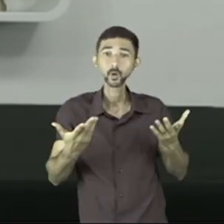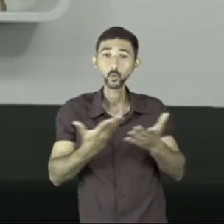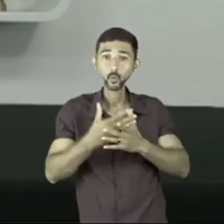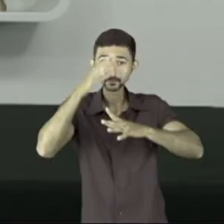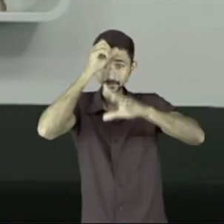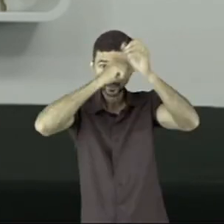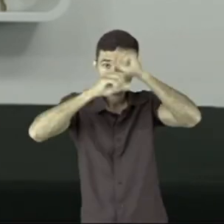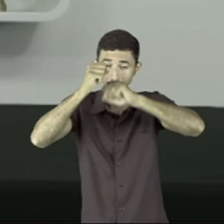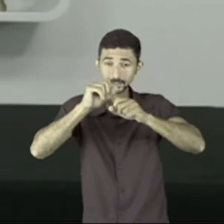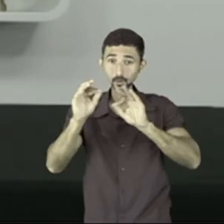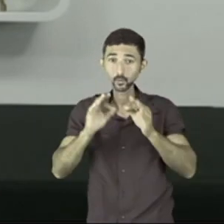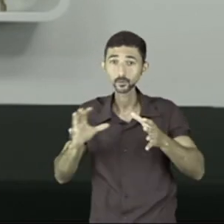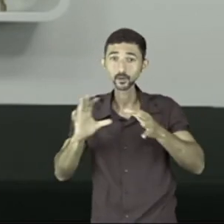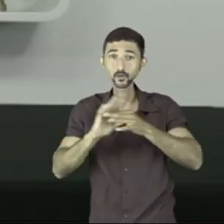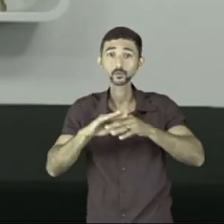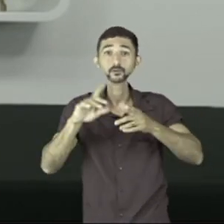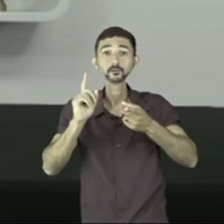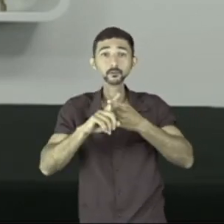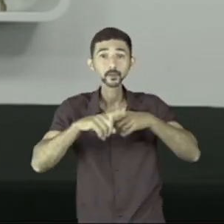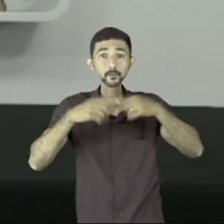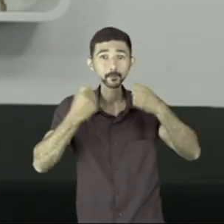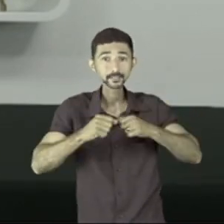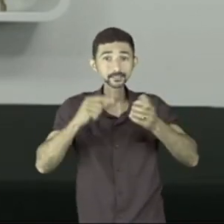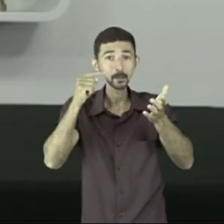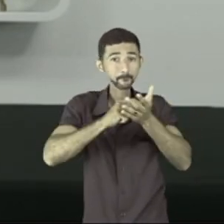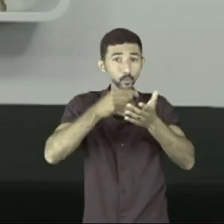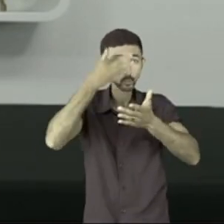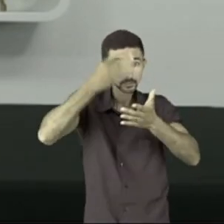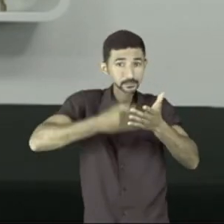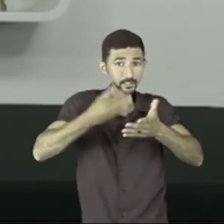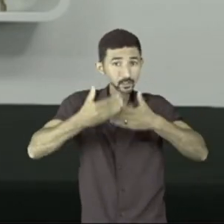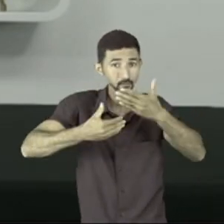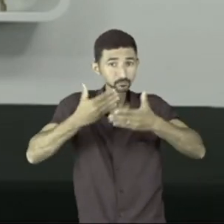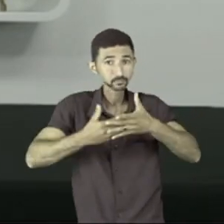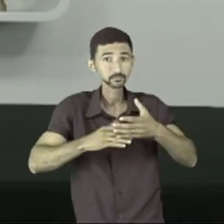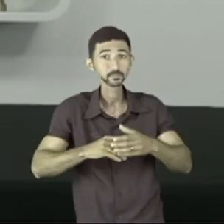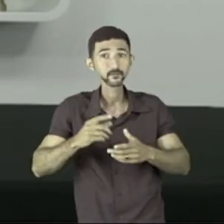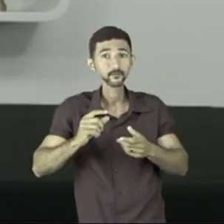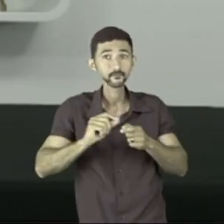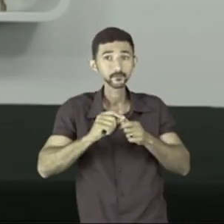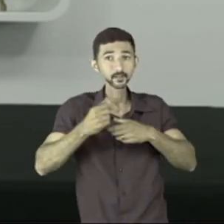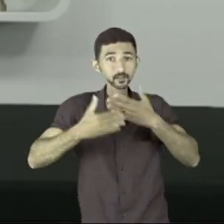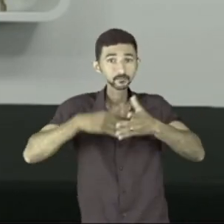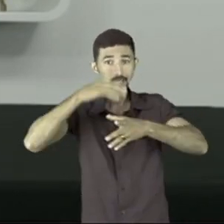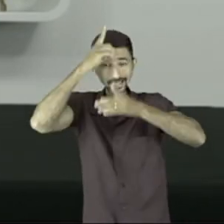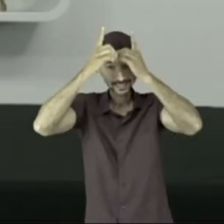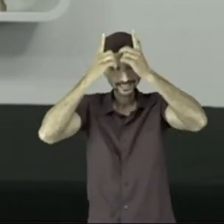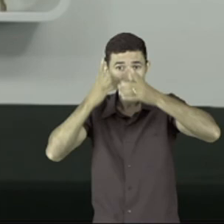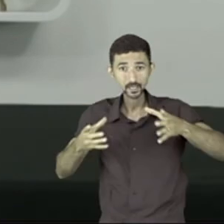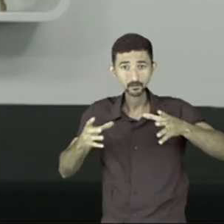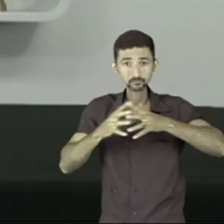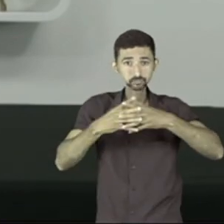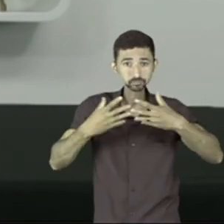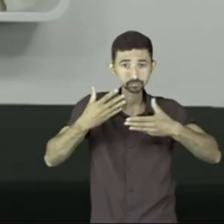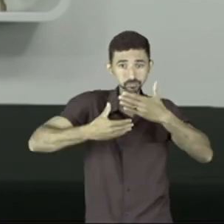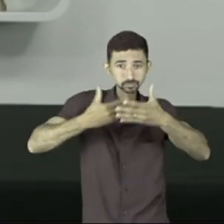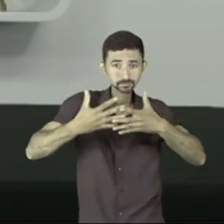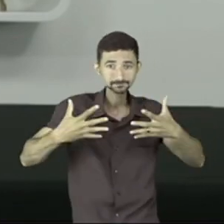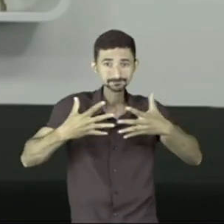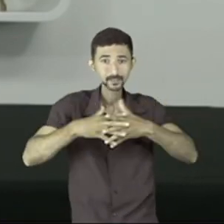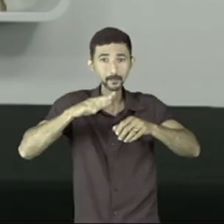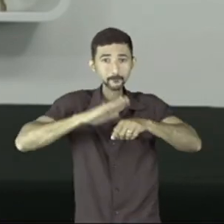aprendeu que além dos conectores você também precisa de pontuação porque isso vai fazendo com que as ideias elas se entrelaçem